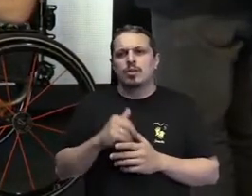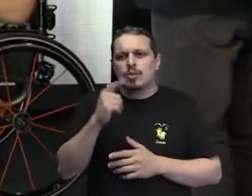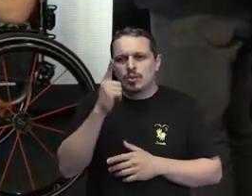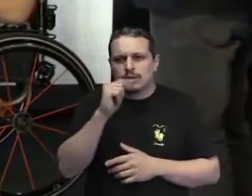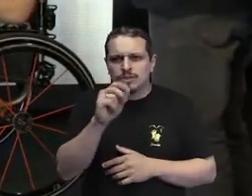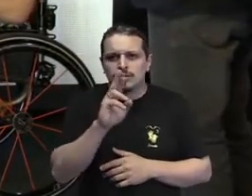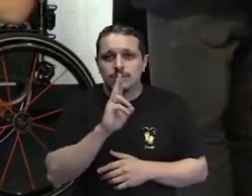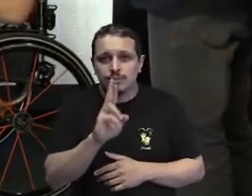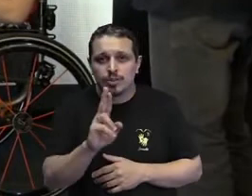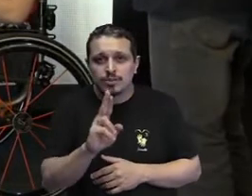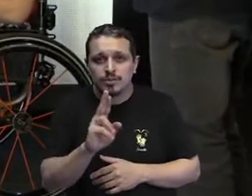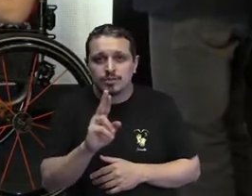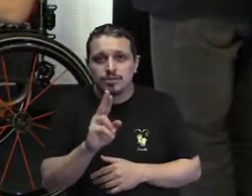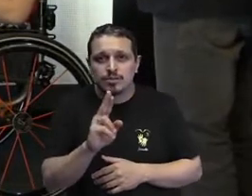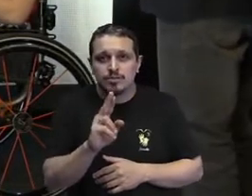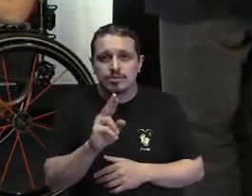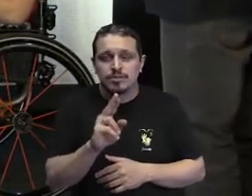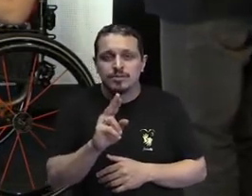Eita!